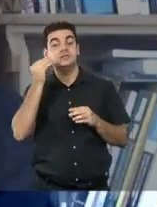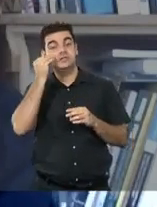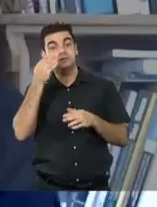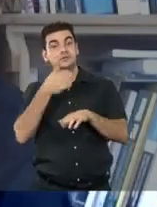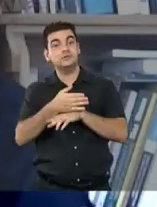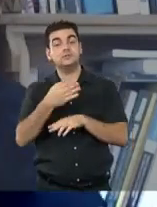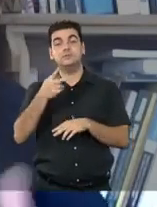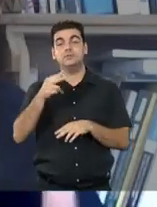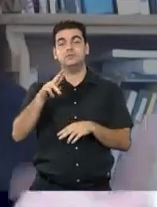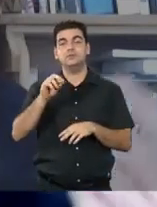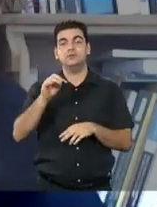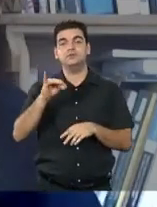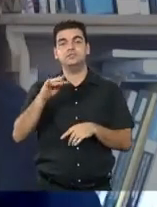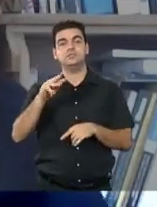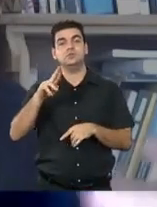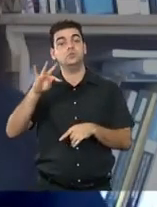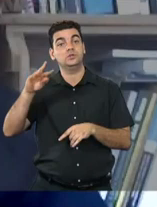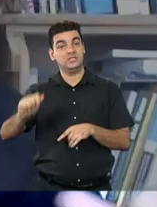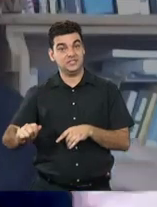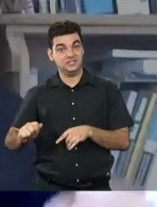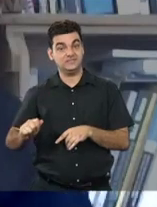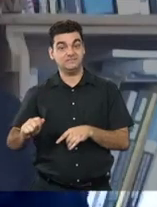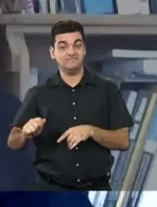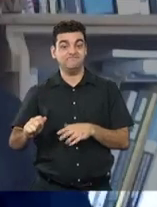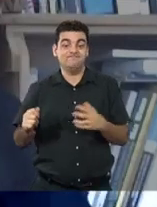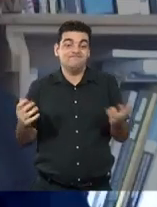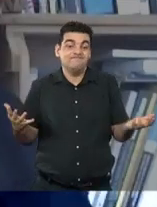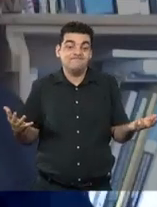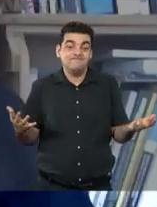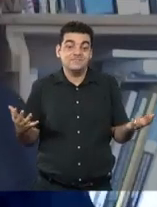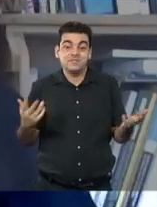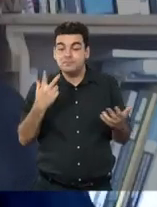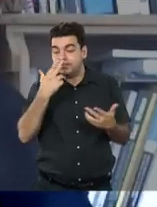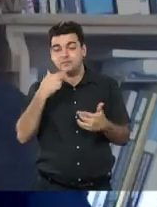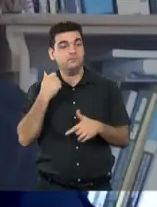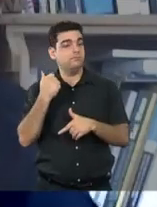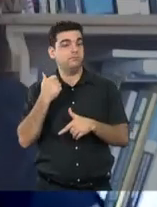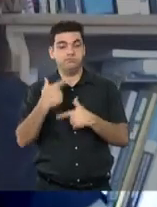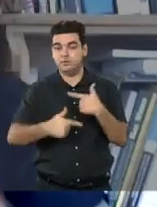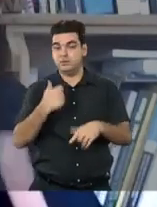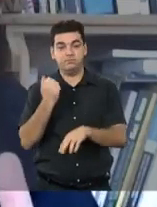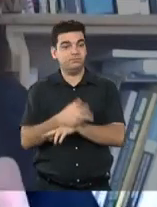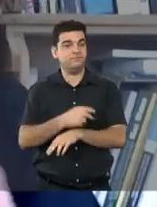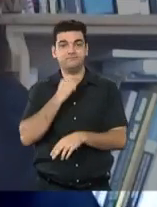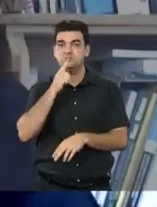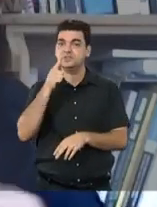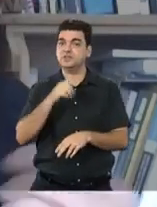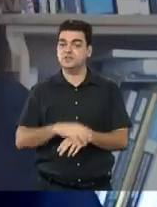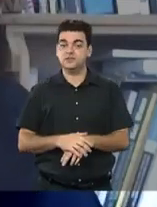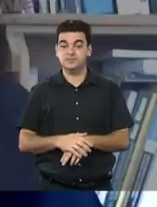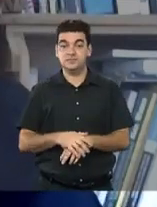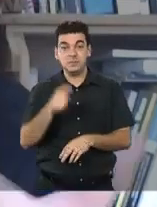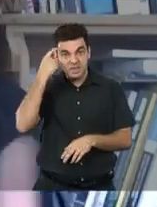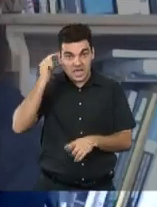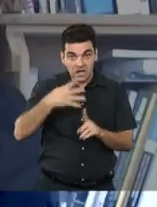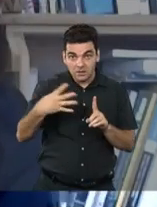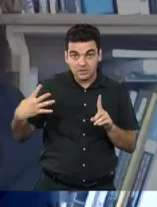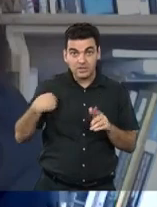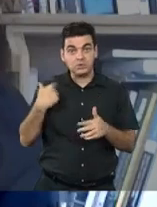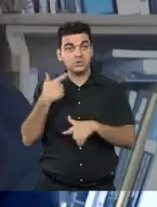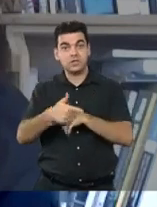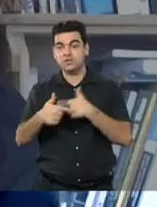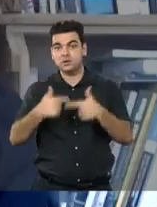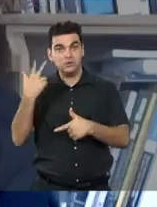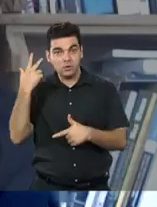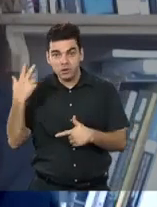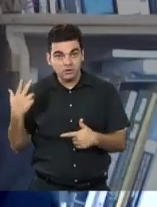prostituição. Nós somos expulsos do mercado formal de trabalho. É raro a gente encontrar uma pessoa transexual que seja no mercado